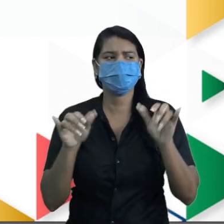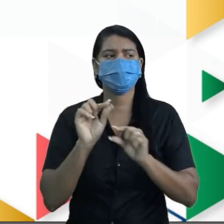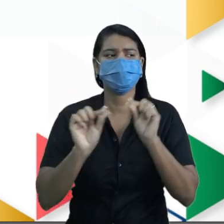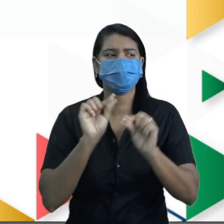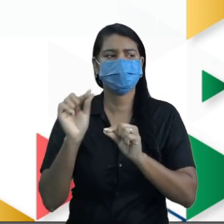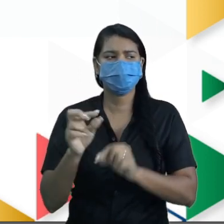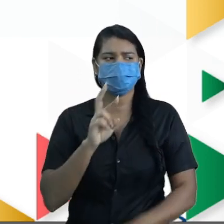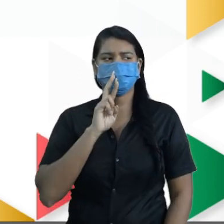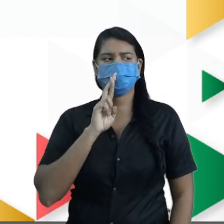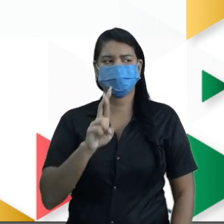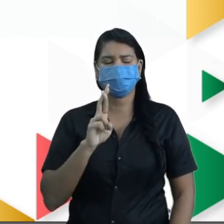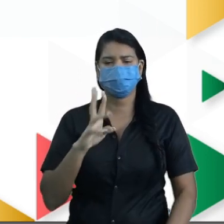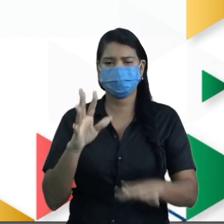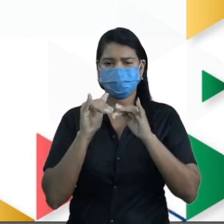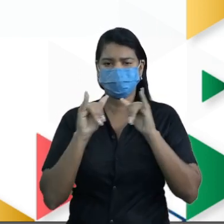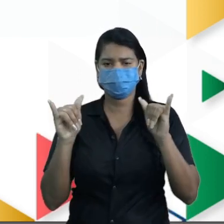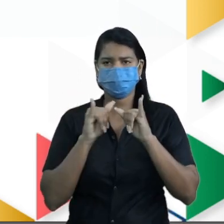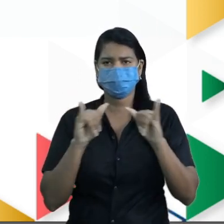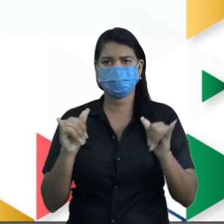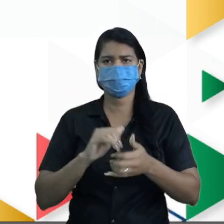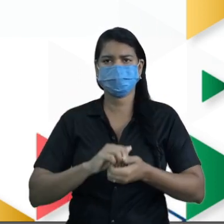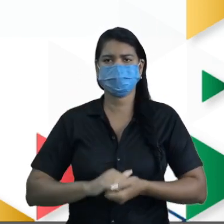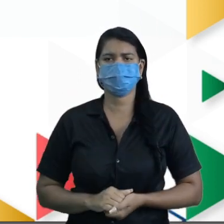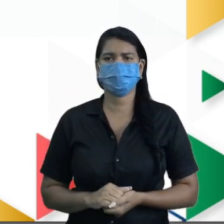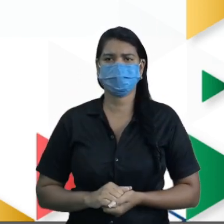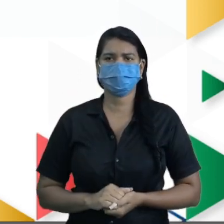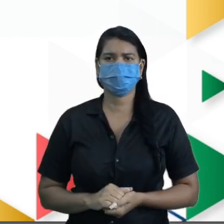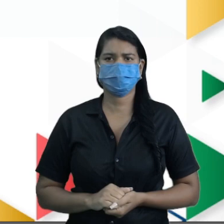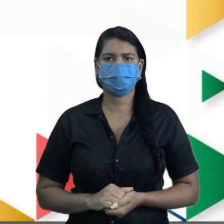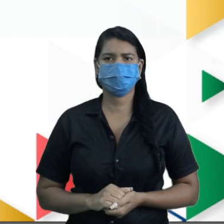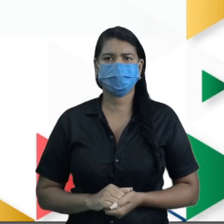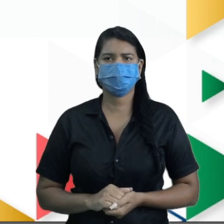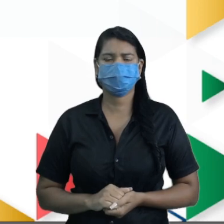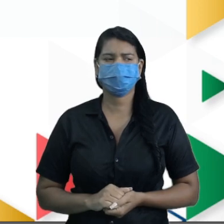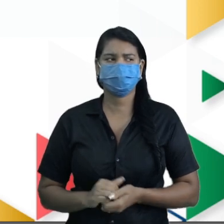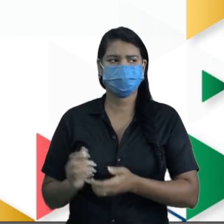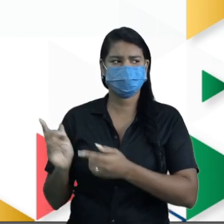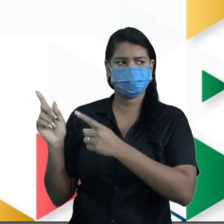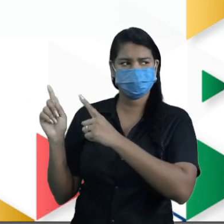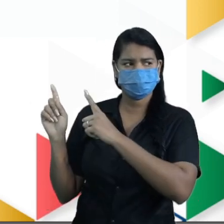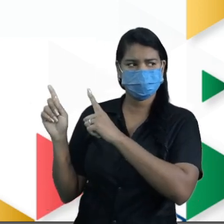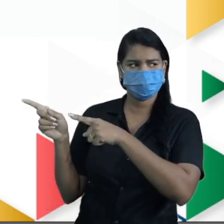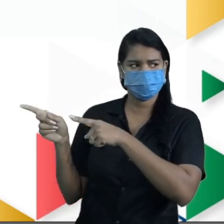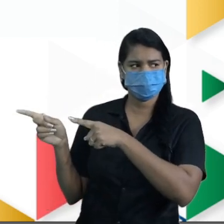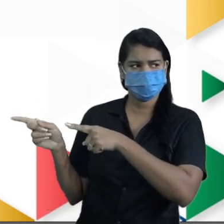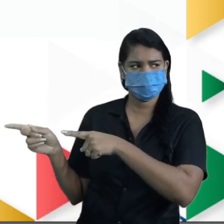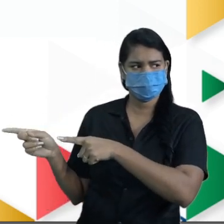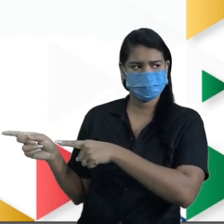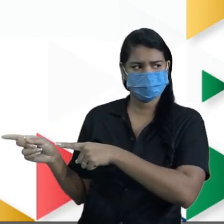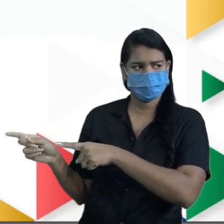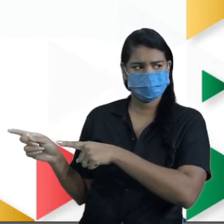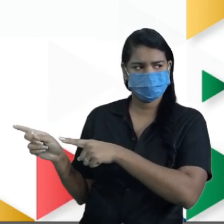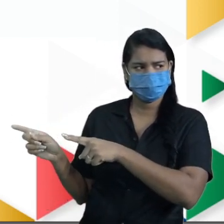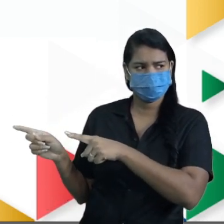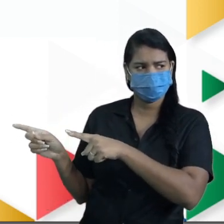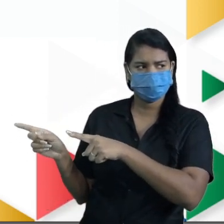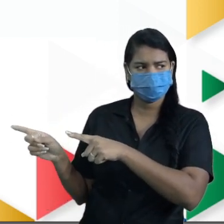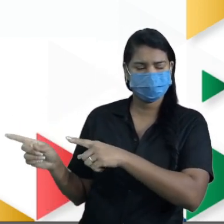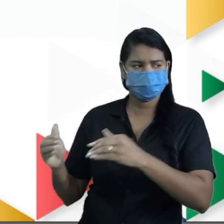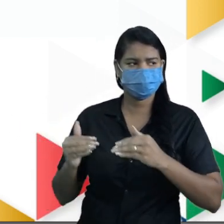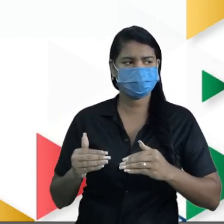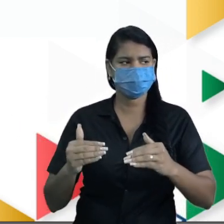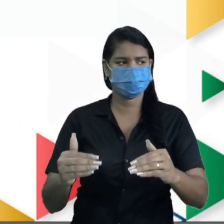responde pelas informações. Tá aí a fonte na barra inferior aí da tua tela, tá vendo? A fonte é do Ministério do